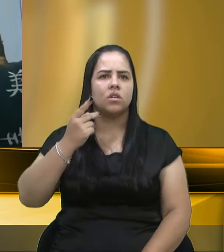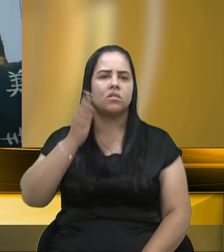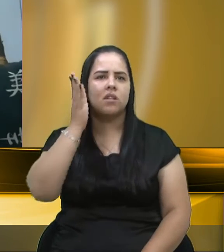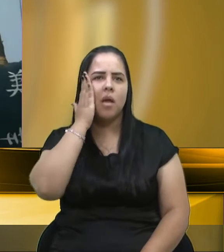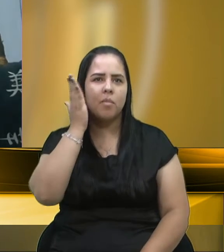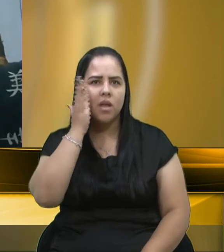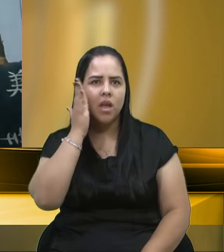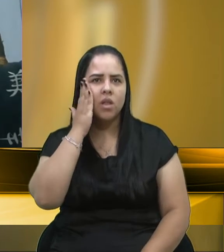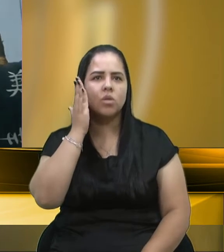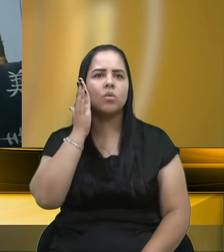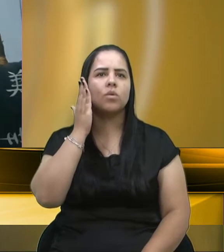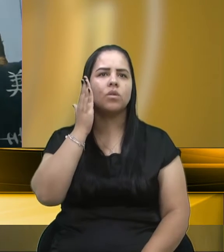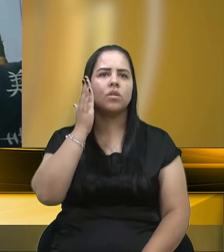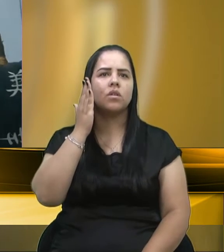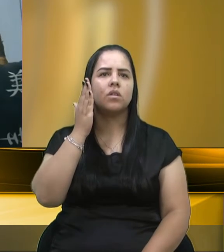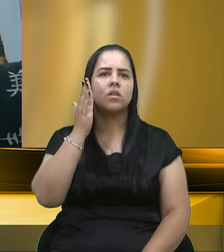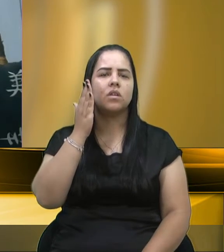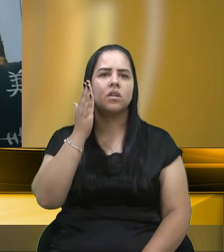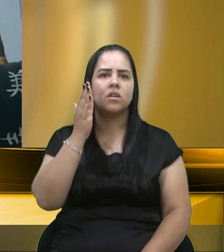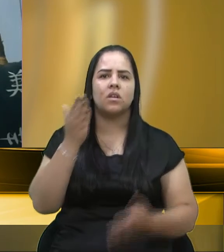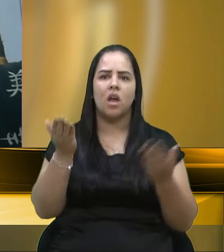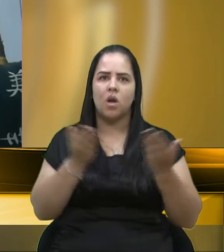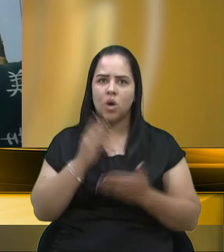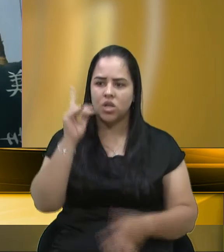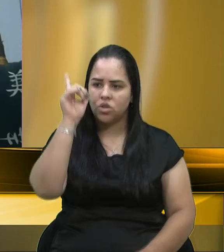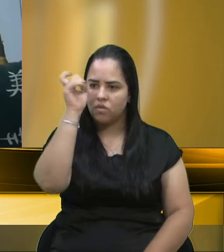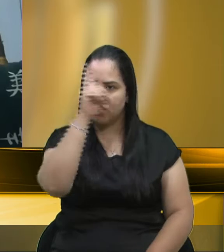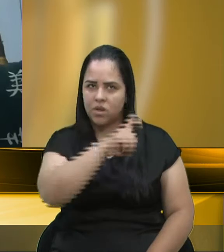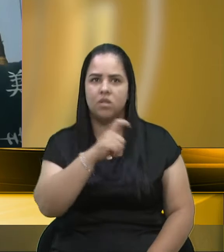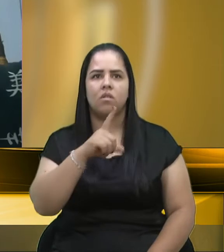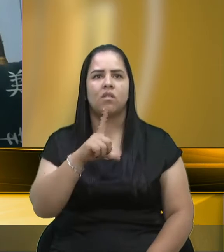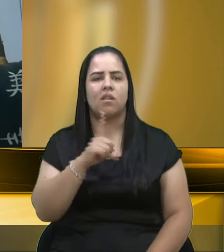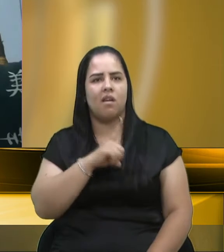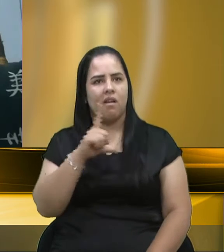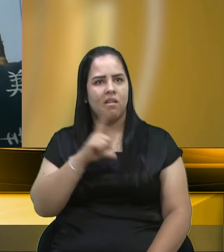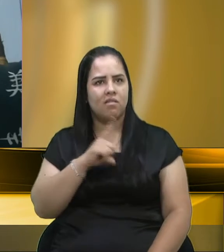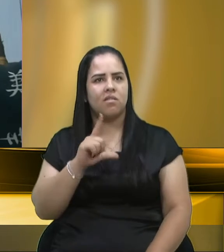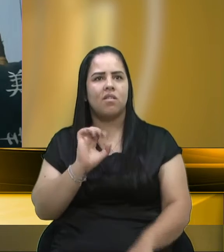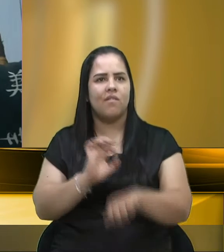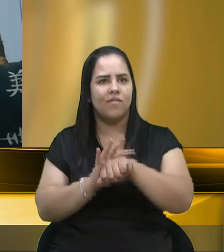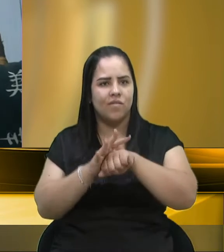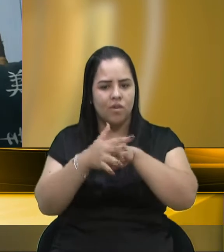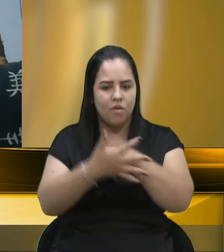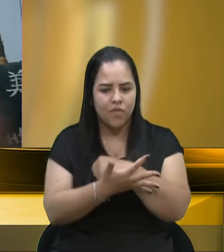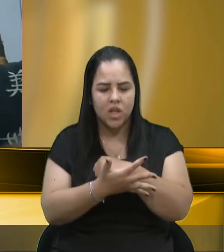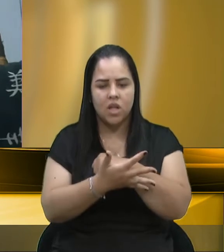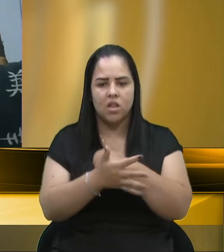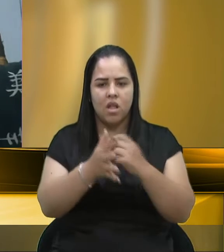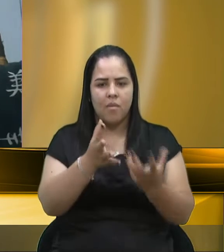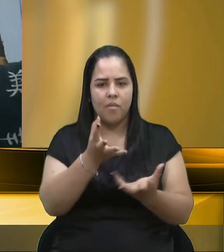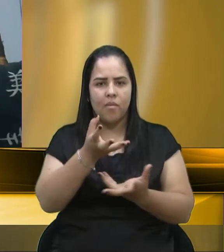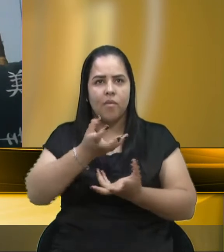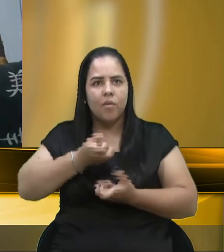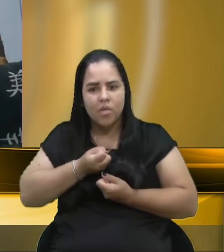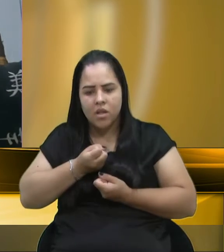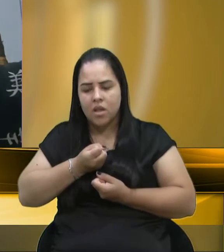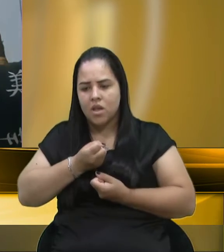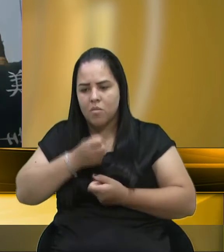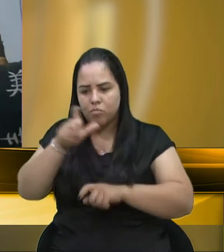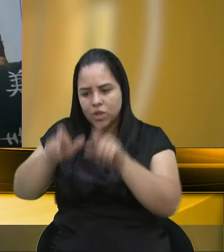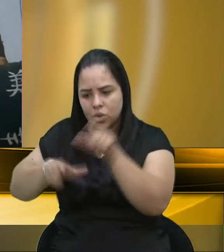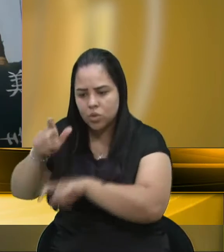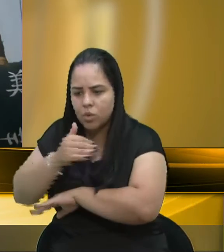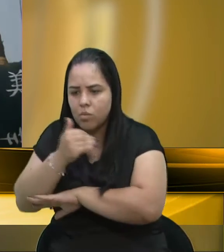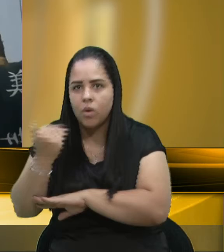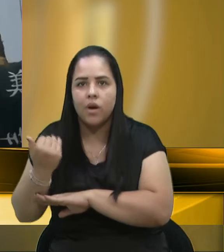nós estamos passando um pouco de dificuldade. Esse vírus está aí, está pegando e está matando muita gente. Mas nós